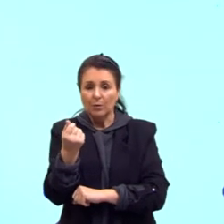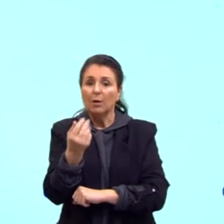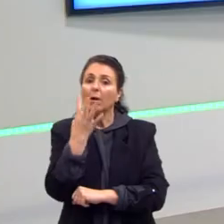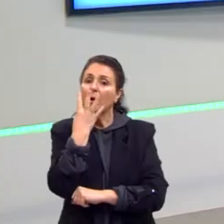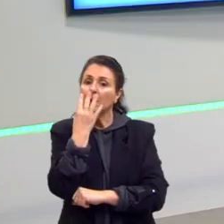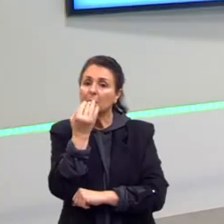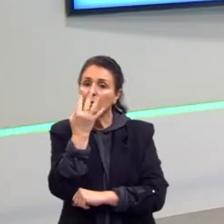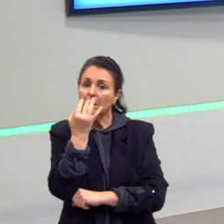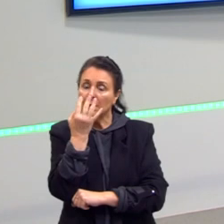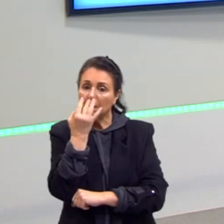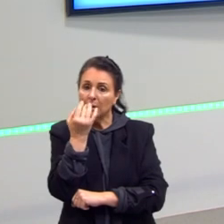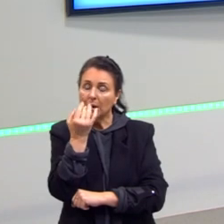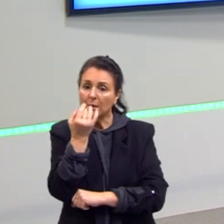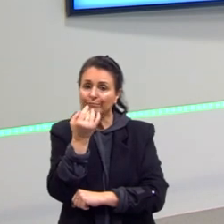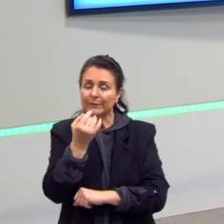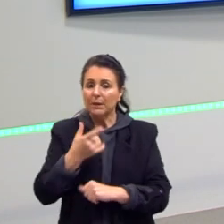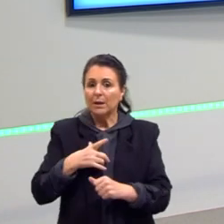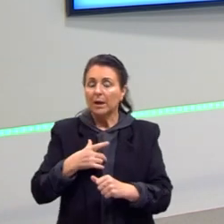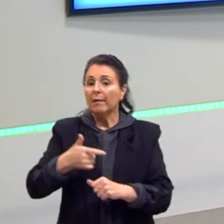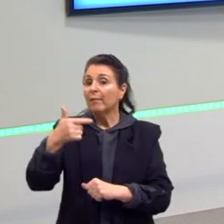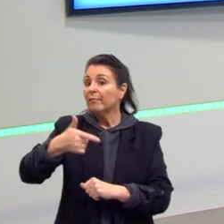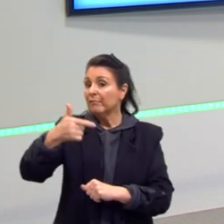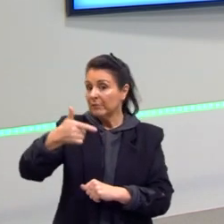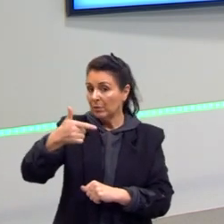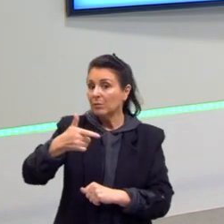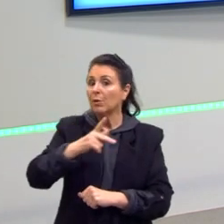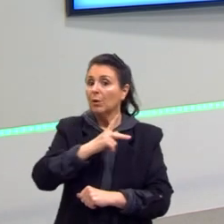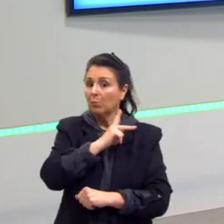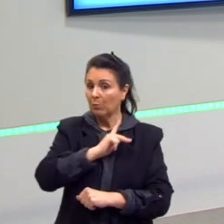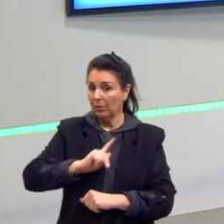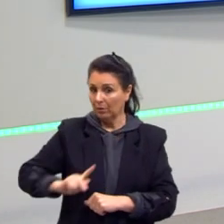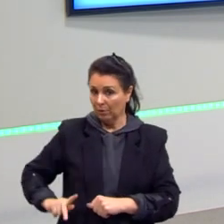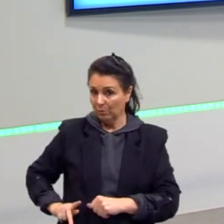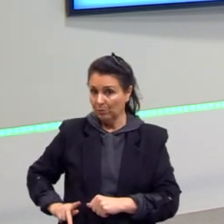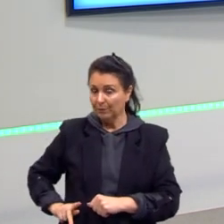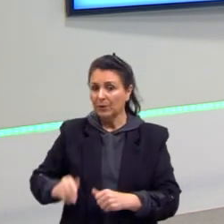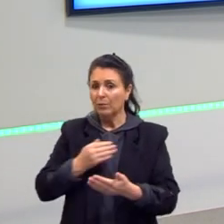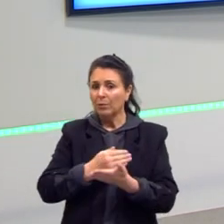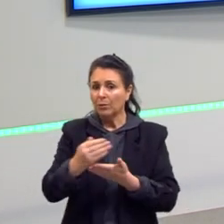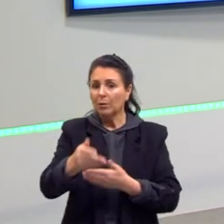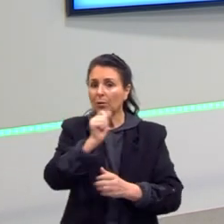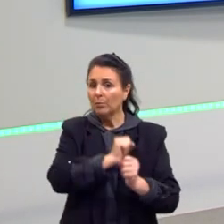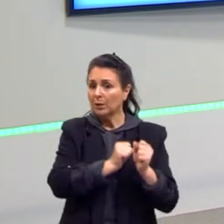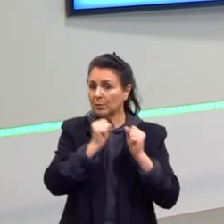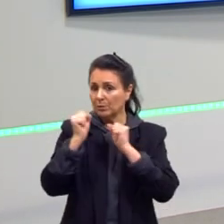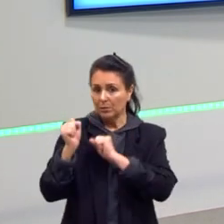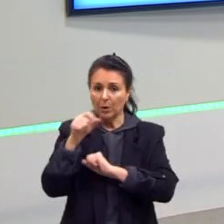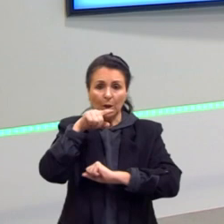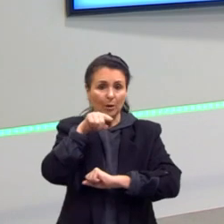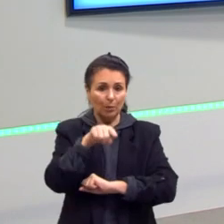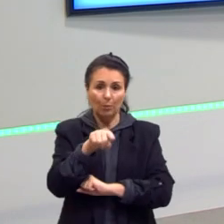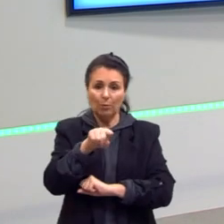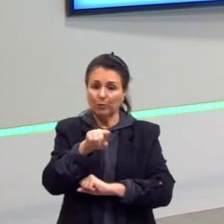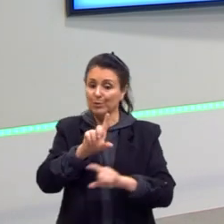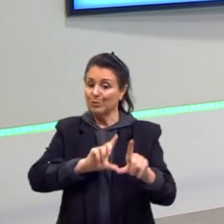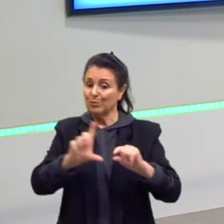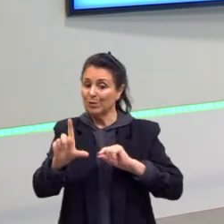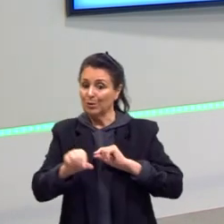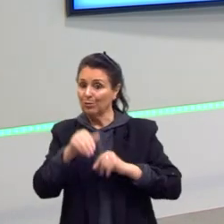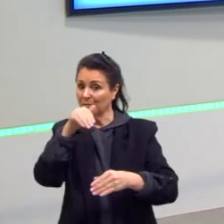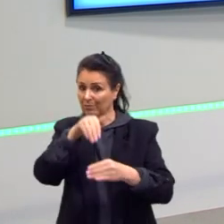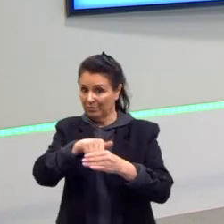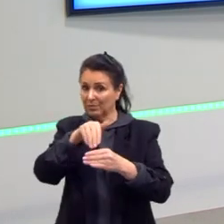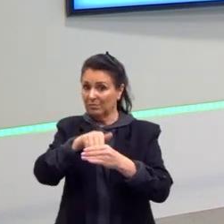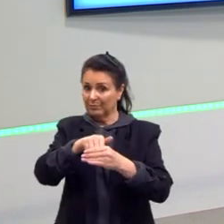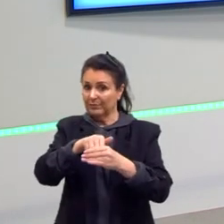relacionada a isso, porque ele não, ele foi o vice, né, e aí, quando ele entra no poder, ele não é o cara que foi escolhido, então, ele, qualquer